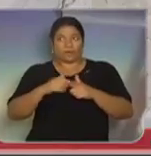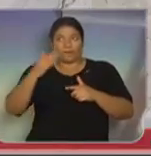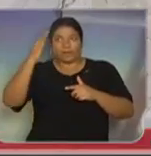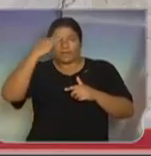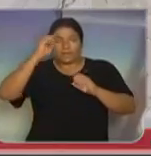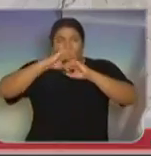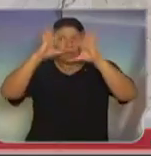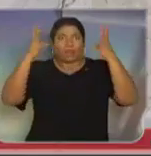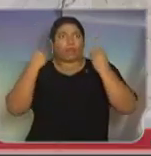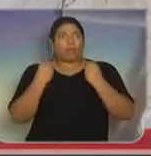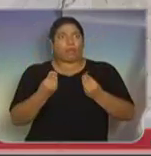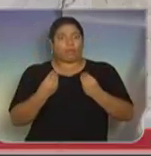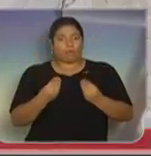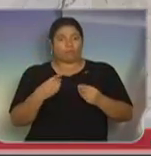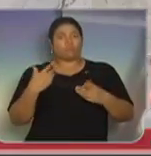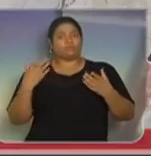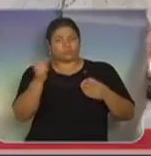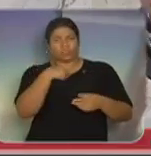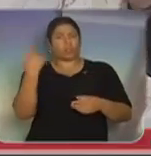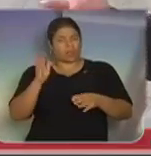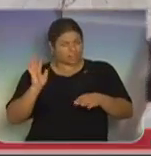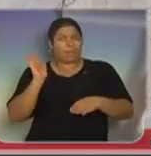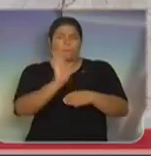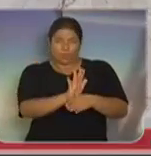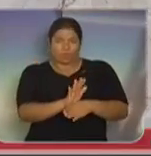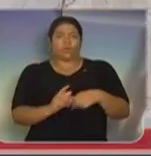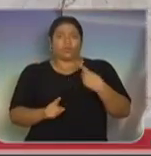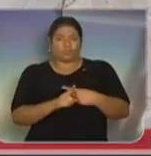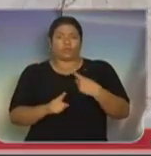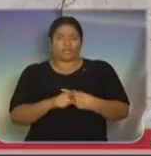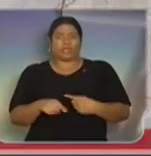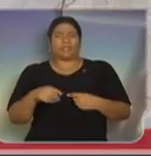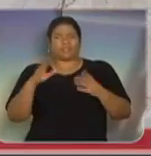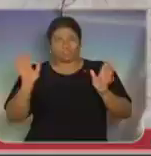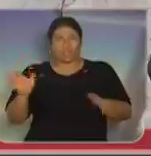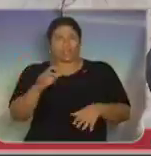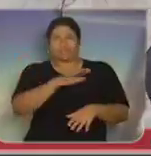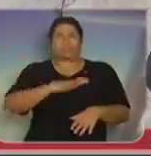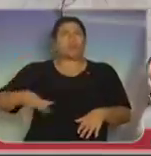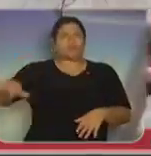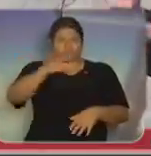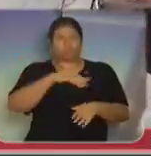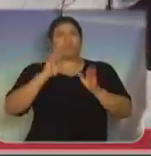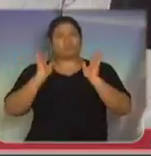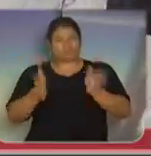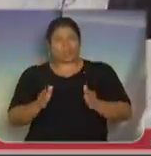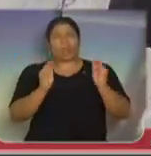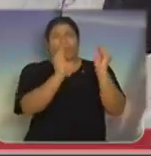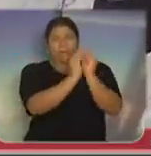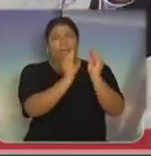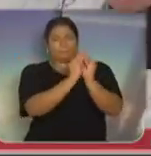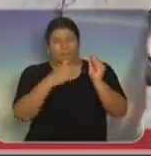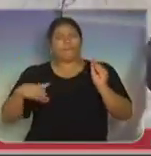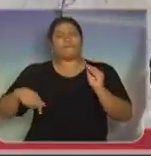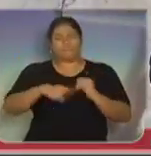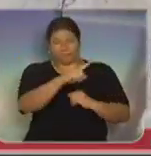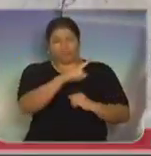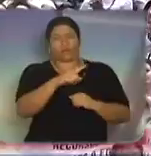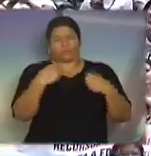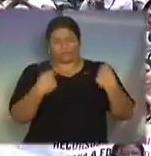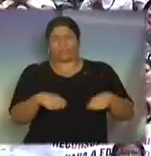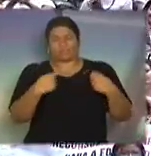apoio dos senhores e senhoras. Por quê? É difícil alguém aqui que já não tenha precisado da PAI. É difícil alguém que não tenha...